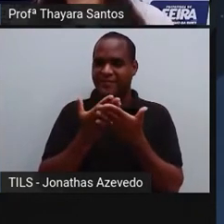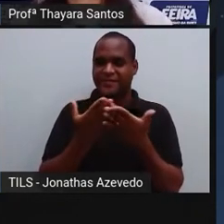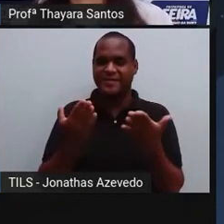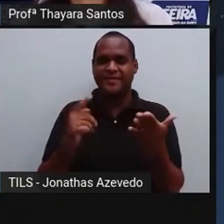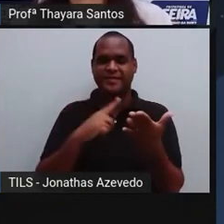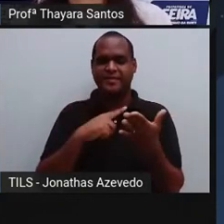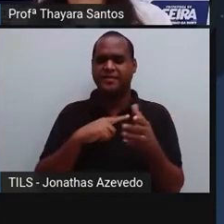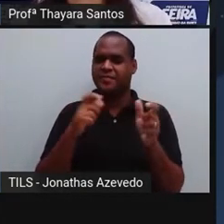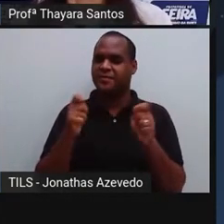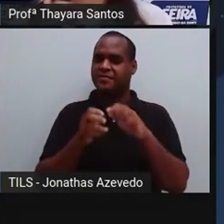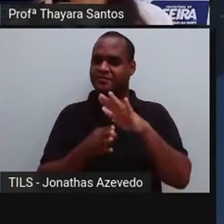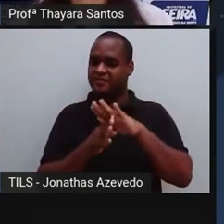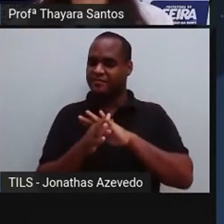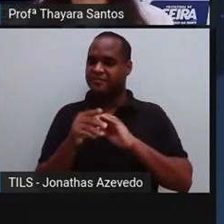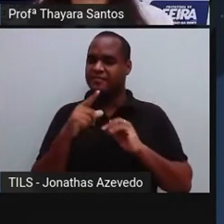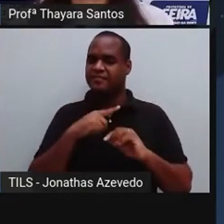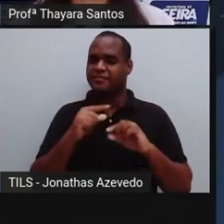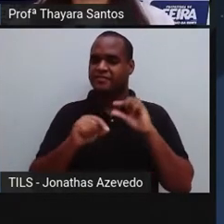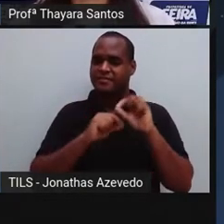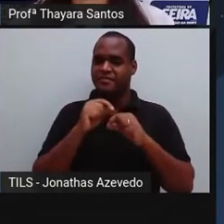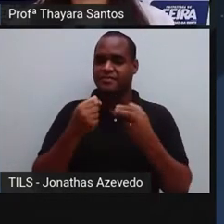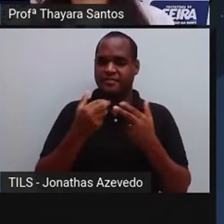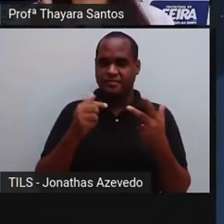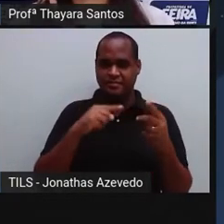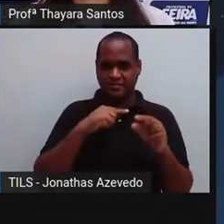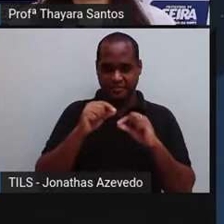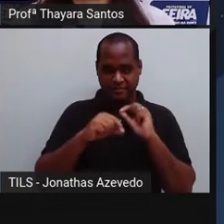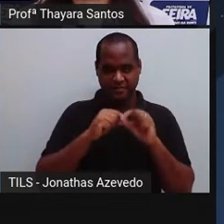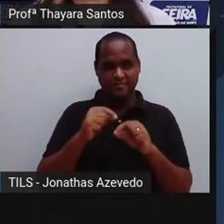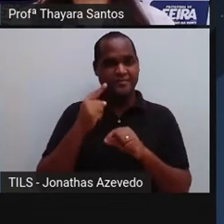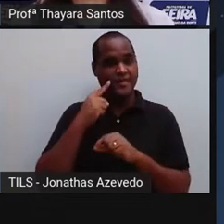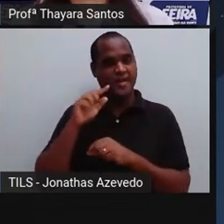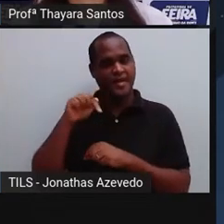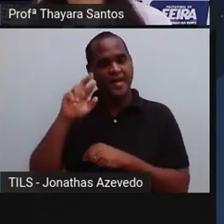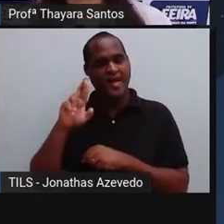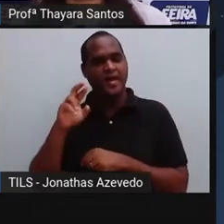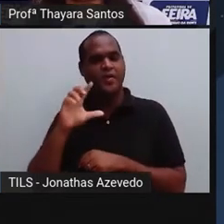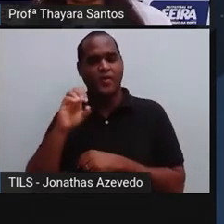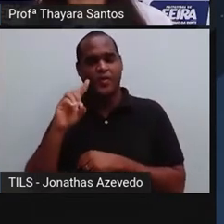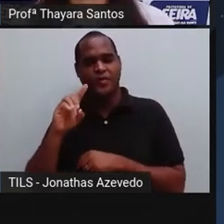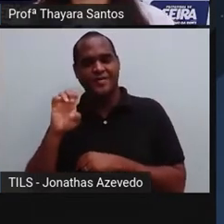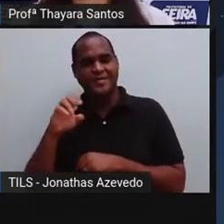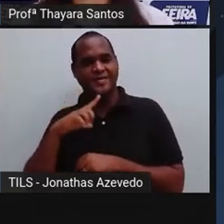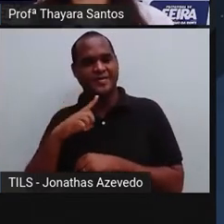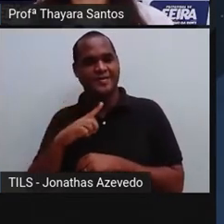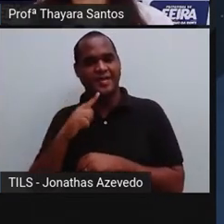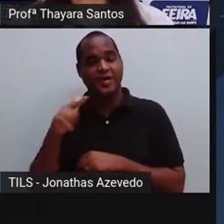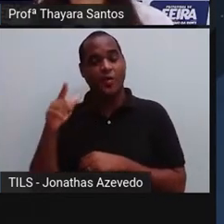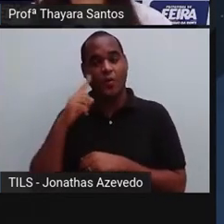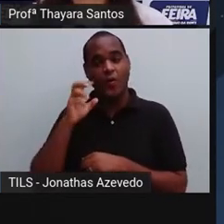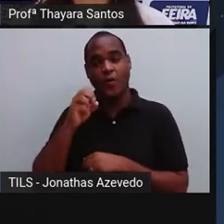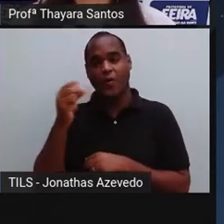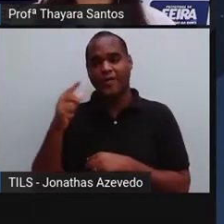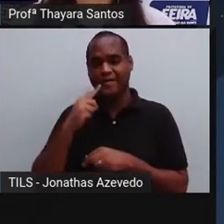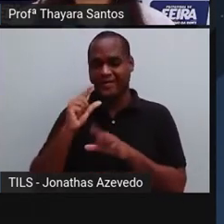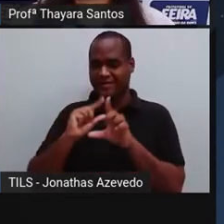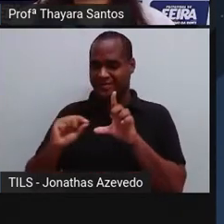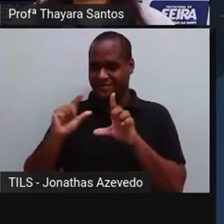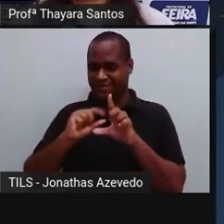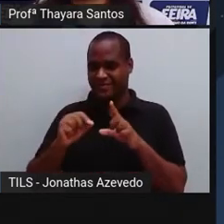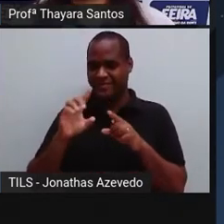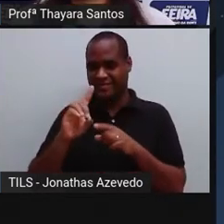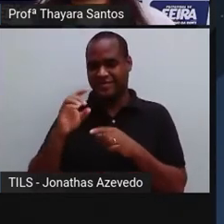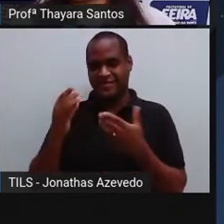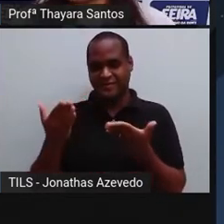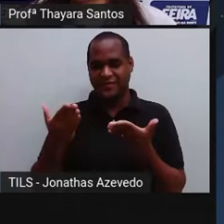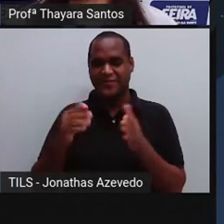Vocês podem acessá-lo apontando a câmera do celular para esse QR Code que está aparecendo na tela, ou então clicando no link que vai estar na descrição